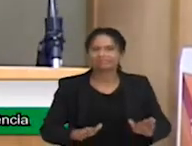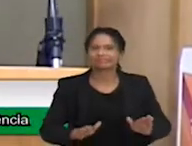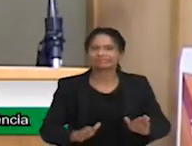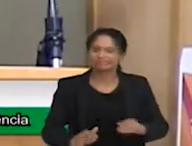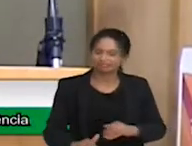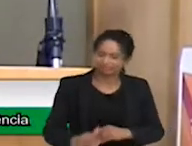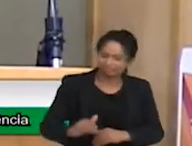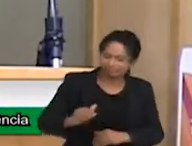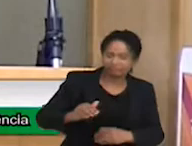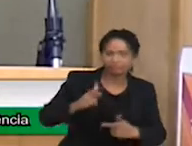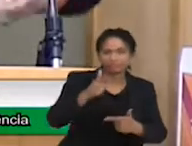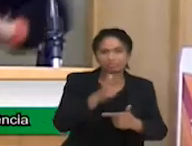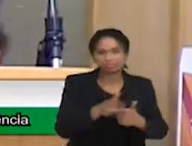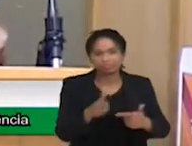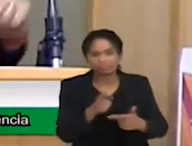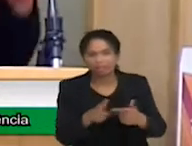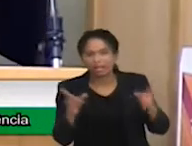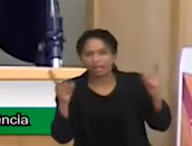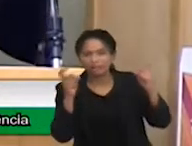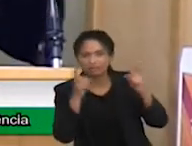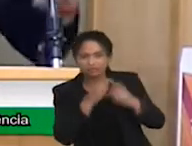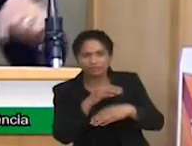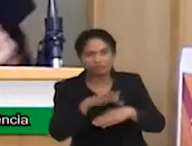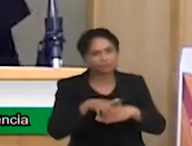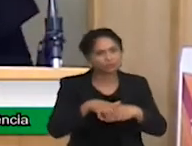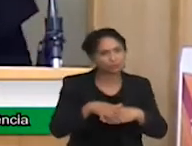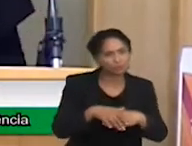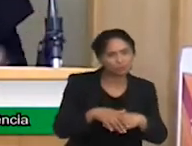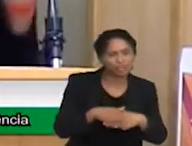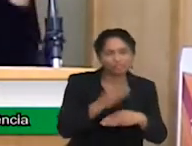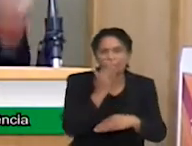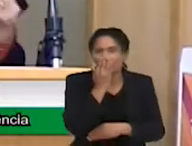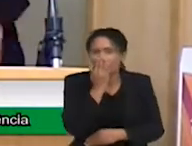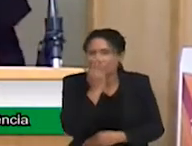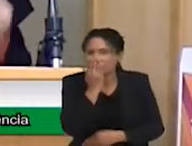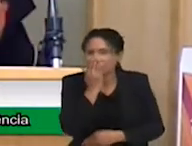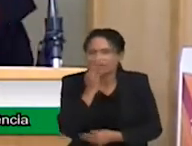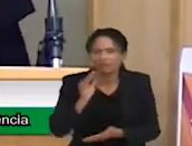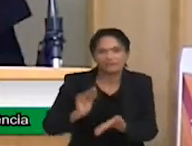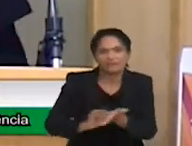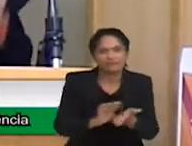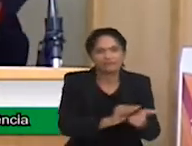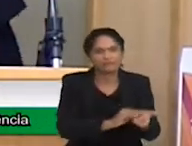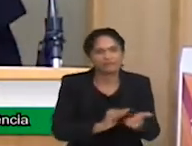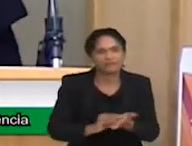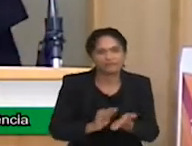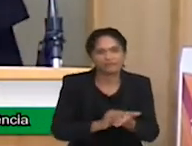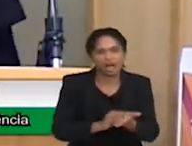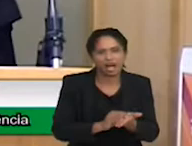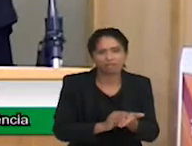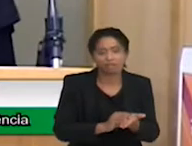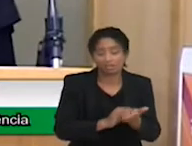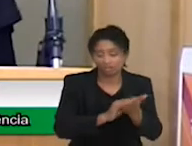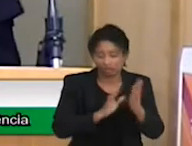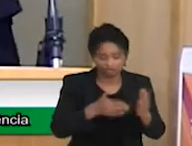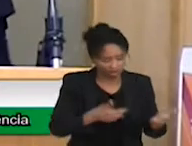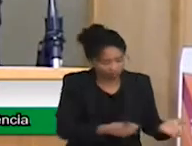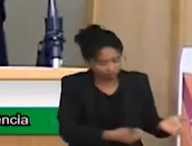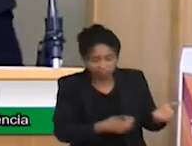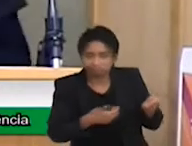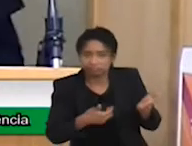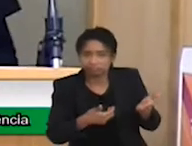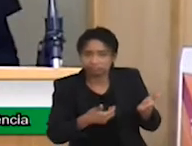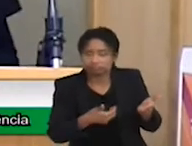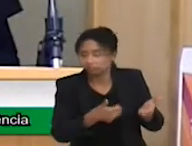que teve uma convulsão neonatal, que teve uma falta de oxigênio ao nascer, ela já sai encaminhada e essa família já sai orientada a